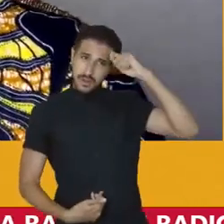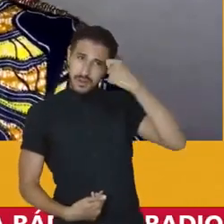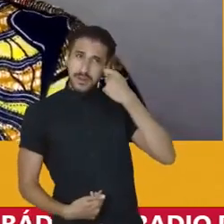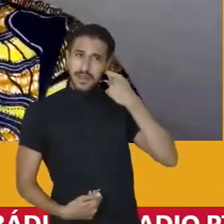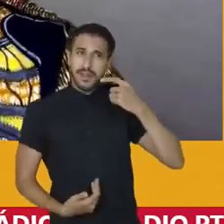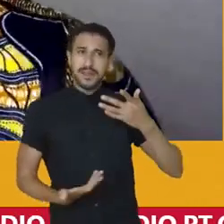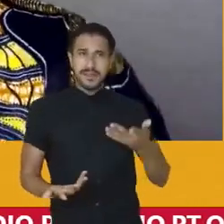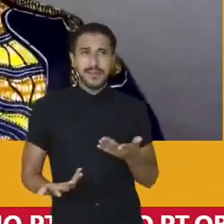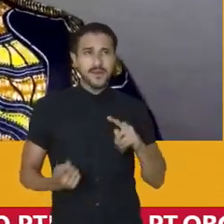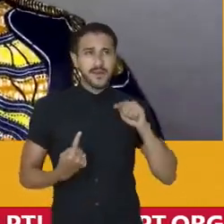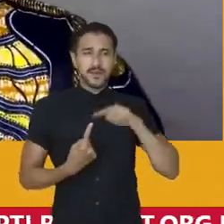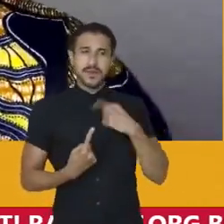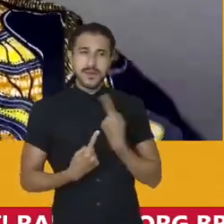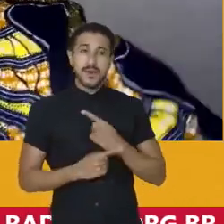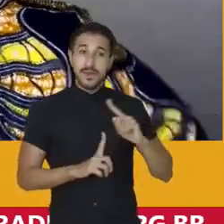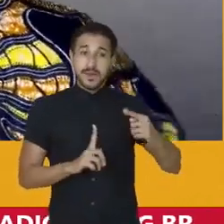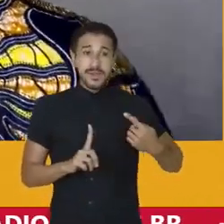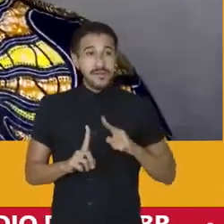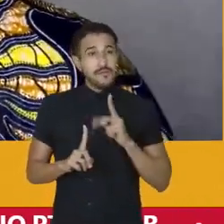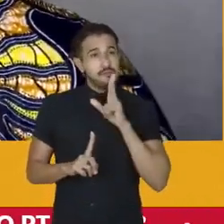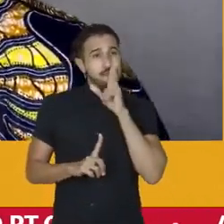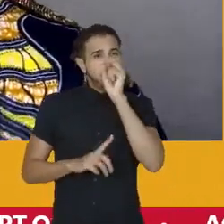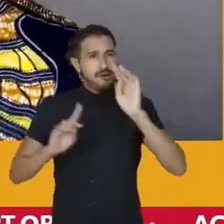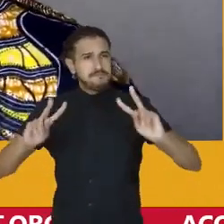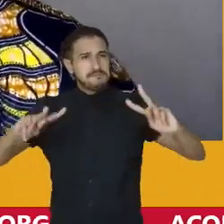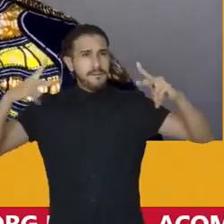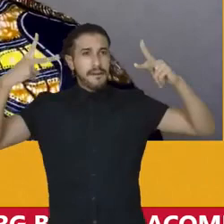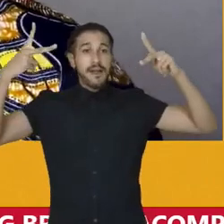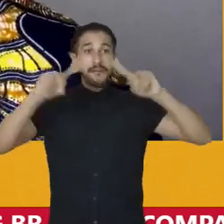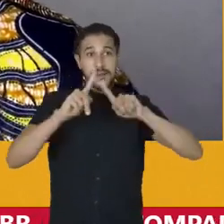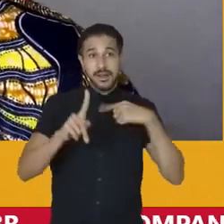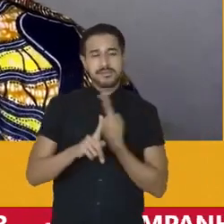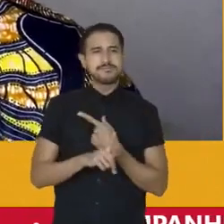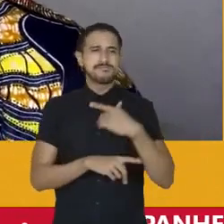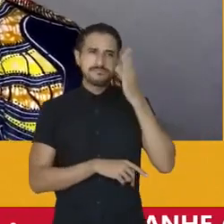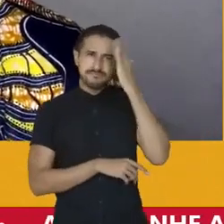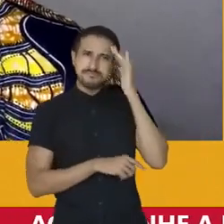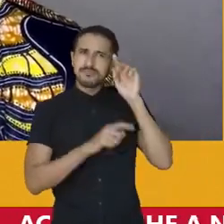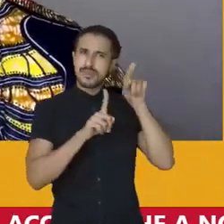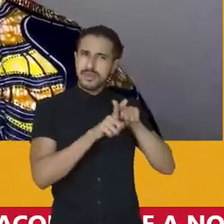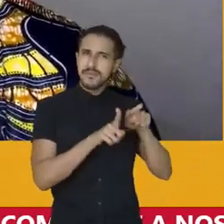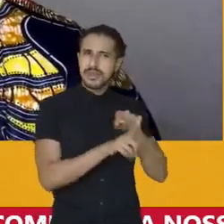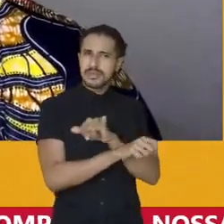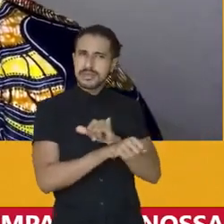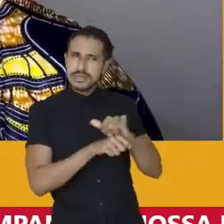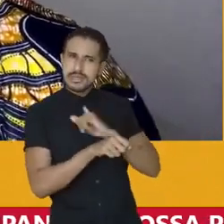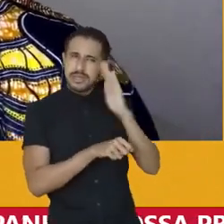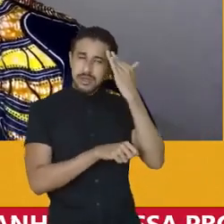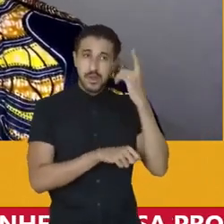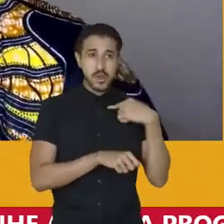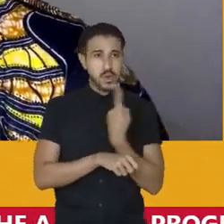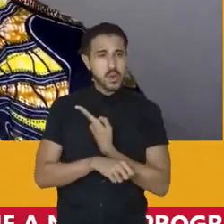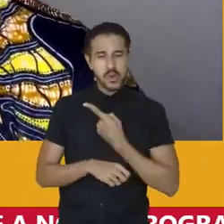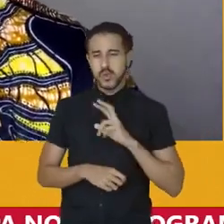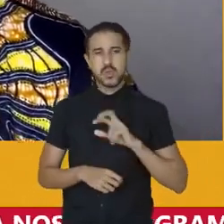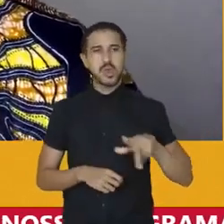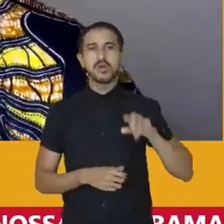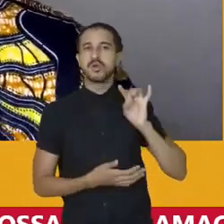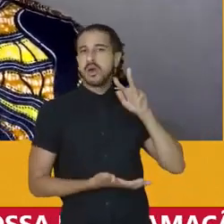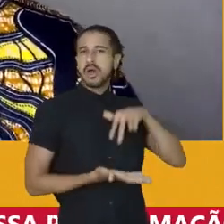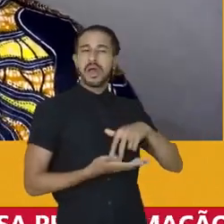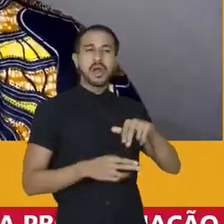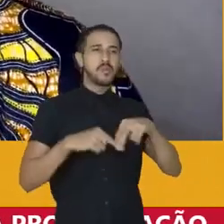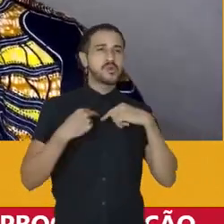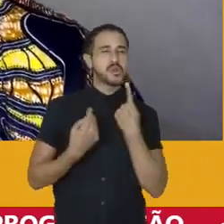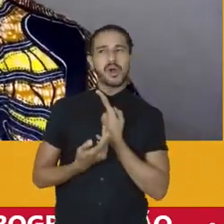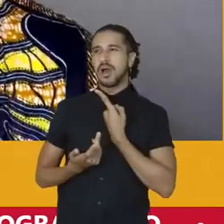faz com que os nossos desafios sejam gigantes. Mas a gente também tem a consciência a estratégia de entender que a gente não está aqui só por